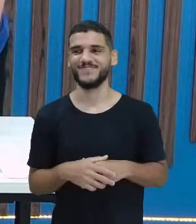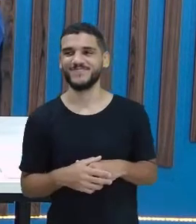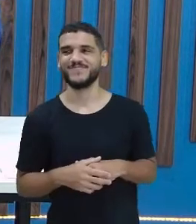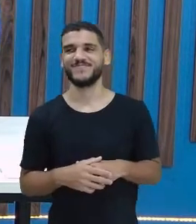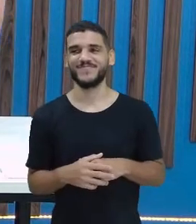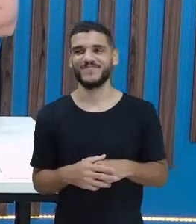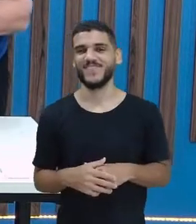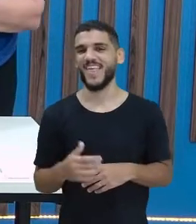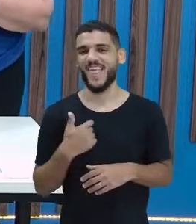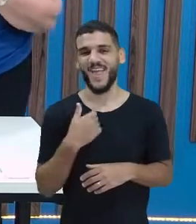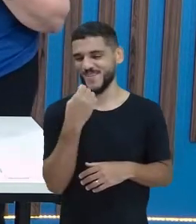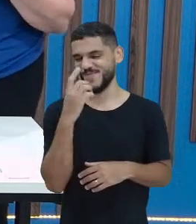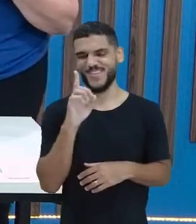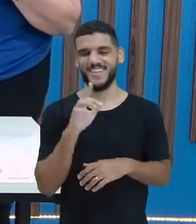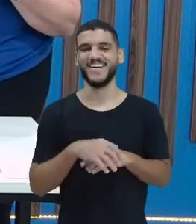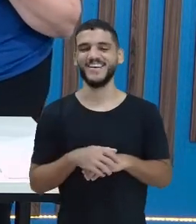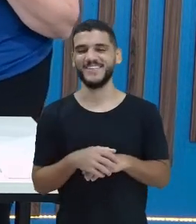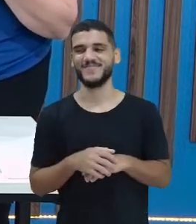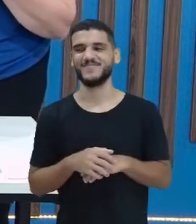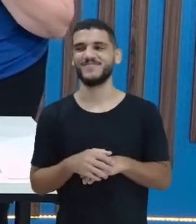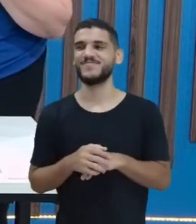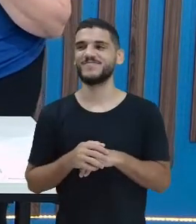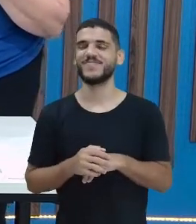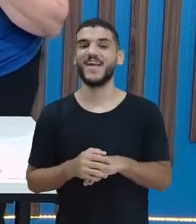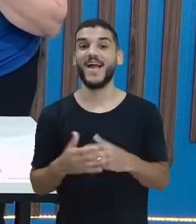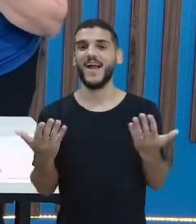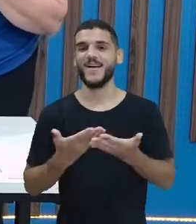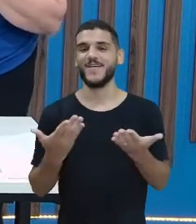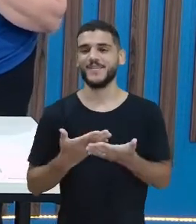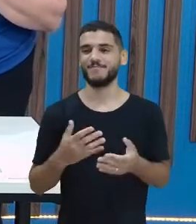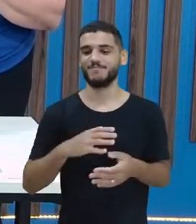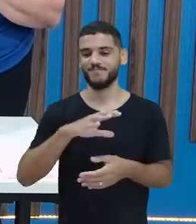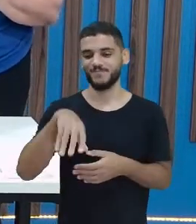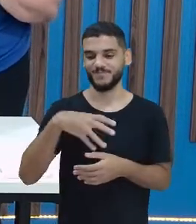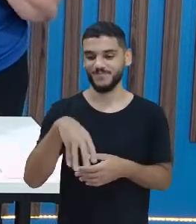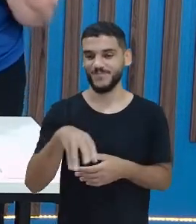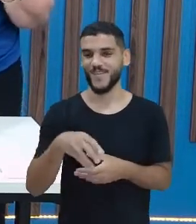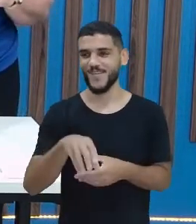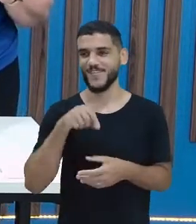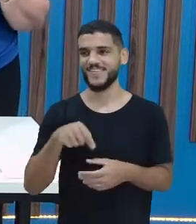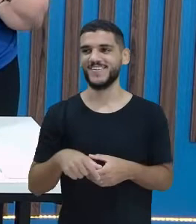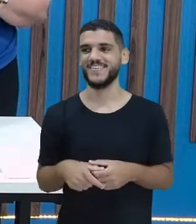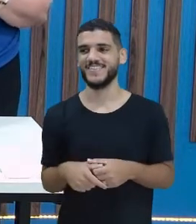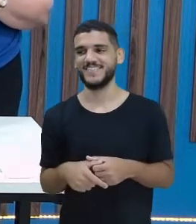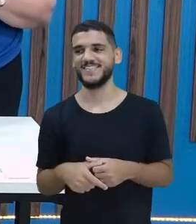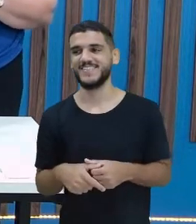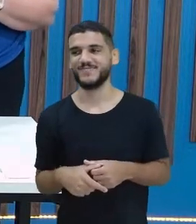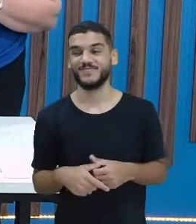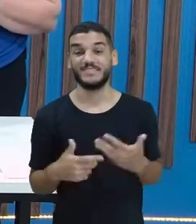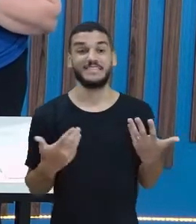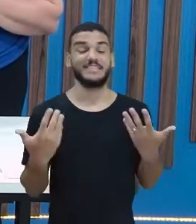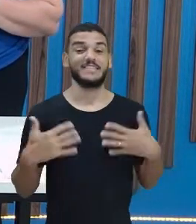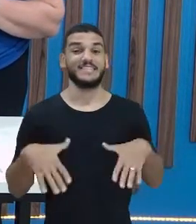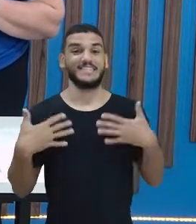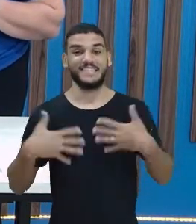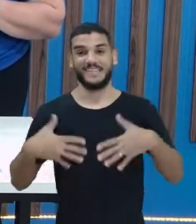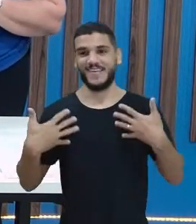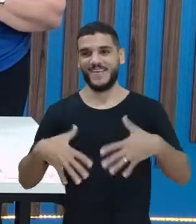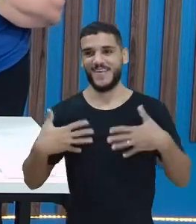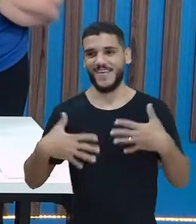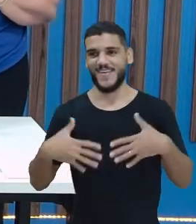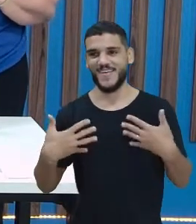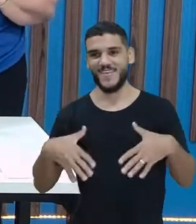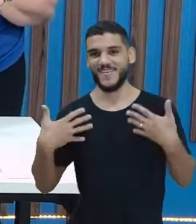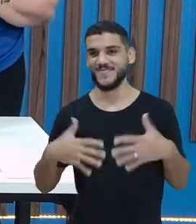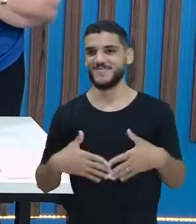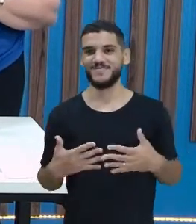jogo de sorte eu não sou muito boa não. Pronto, vamos lá. Vou pegar o meu. Eita. Será? Deixa eu ver. Deixa